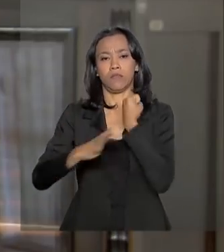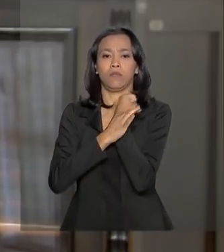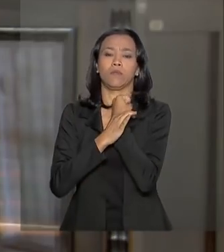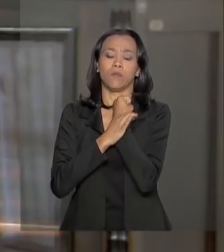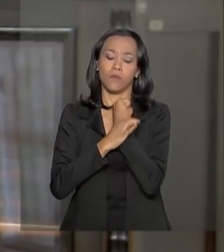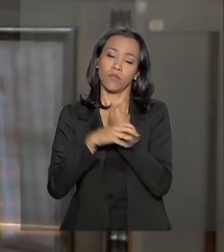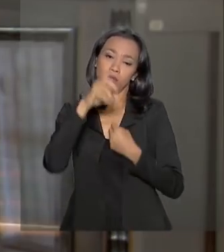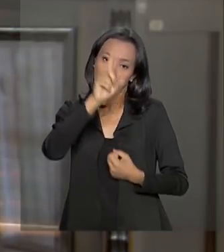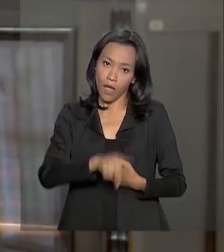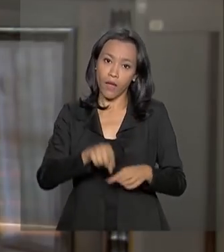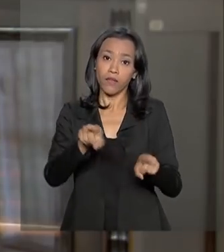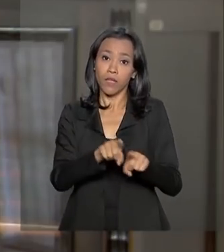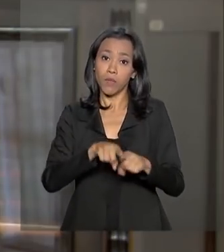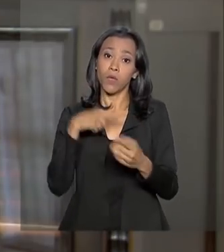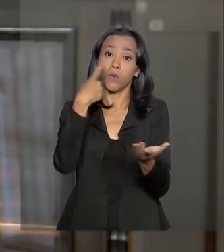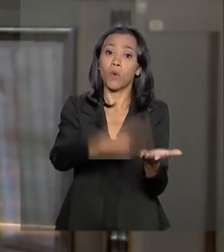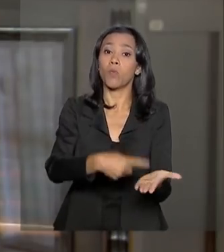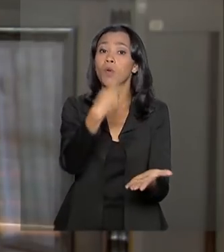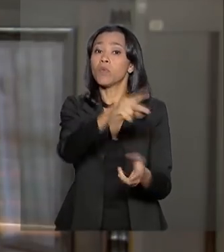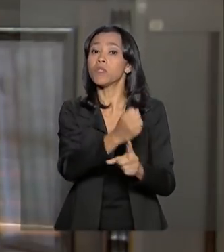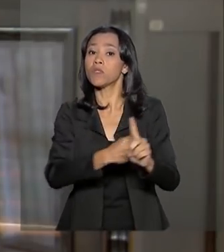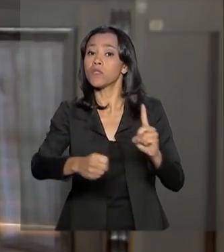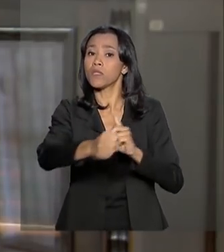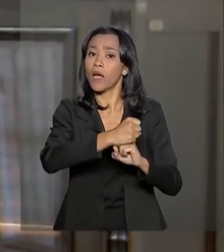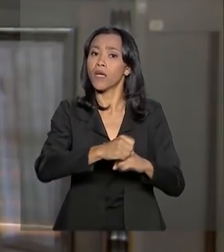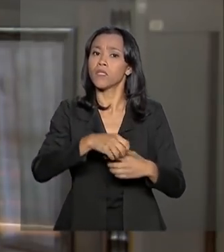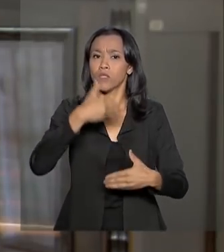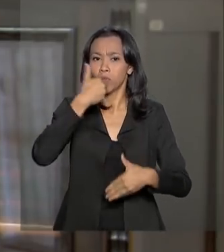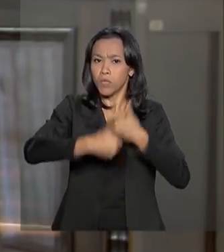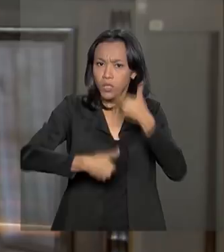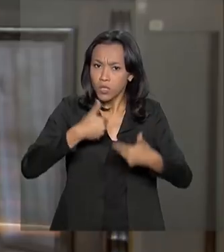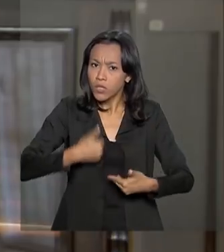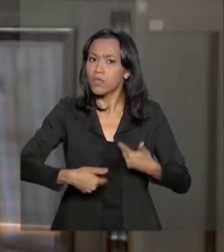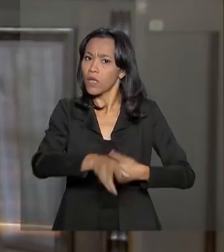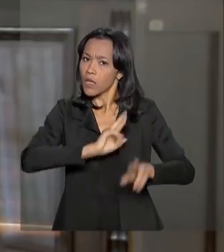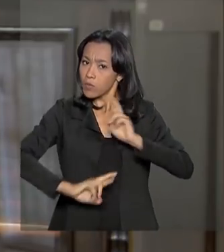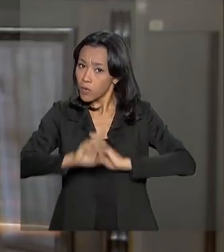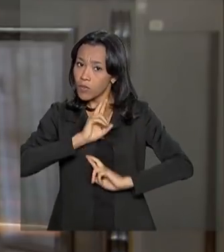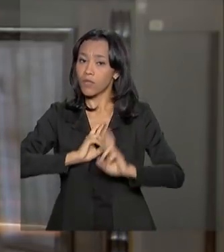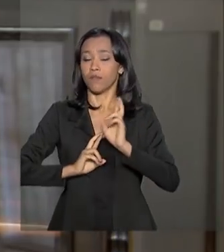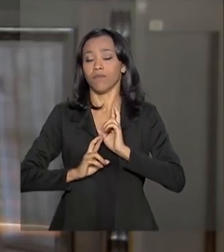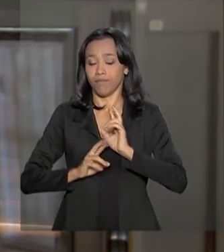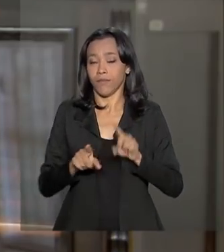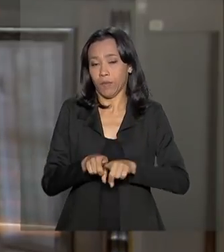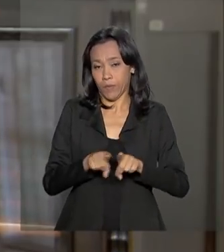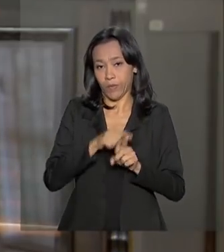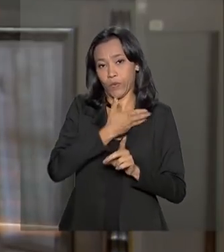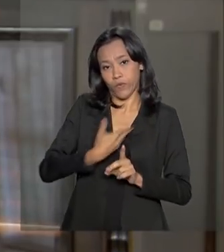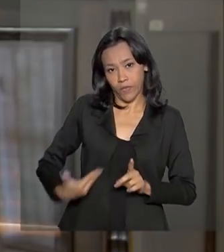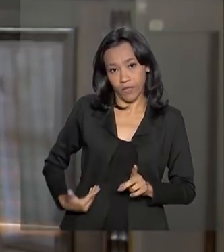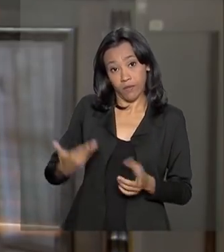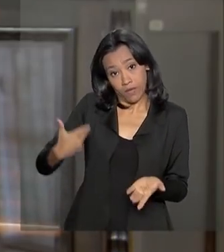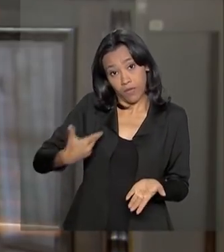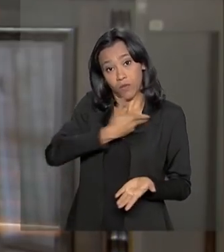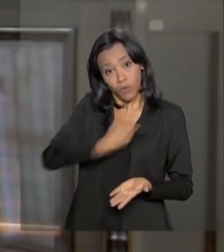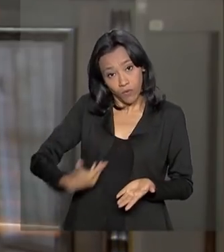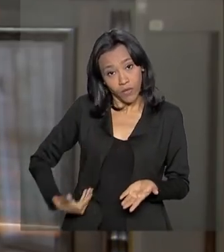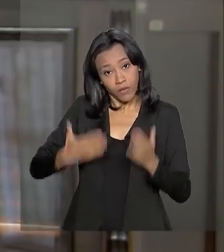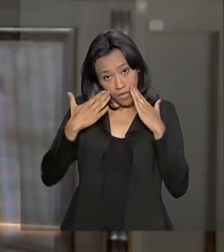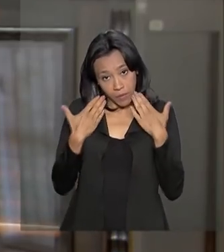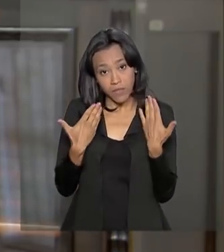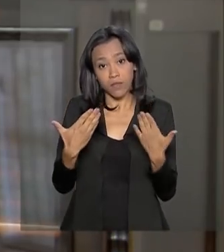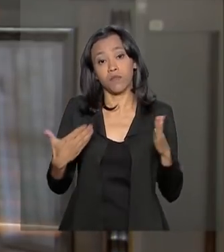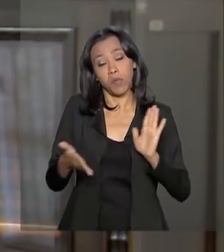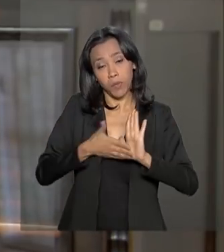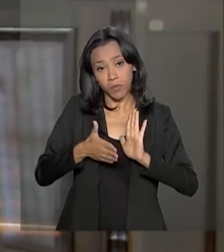portanto, o papel também da sociedade demandar essas respostas por parte do governo. Esse governo está apresentando uma